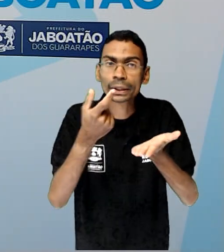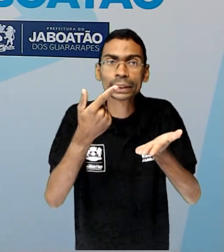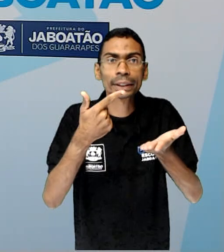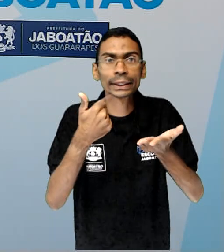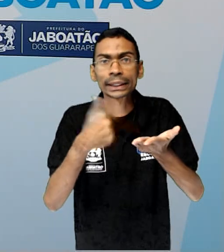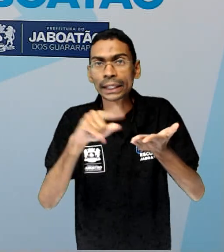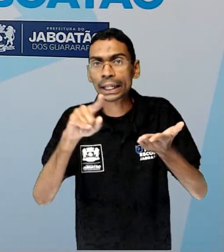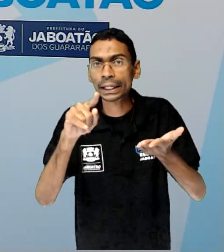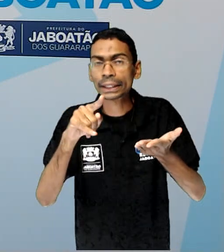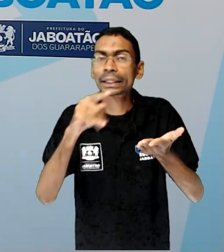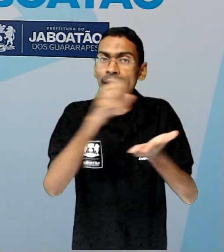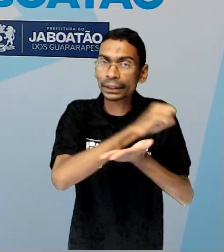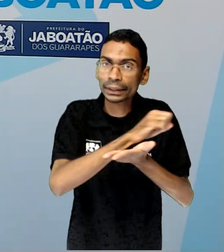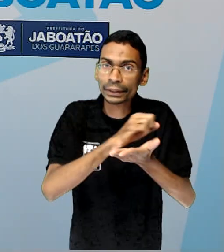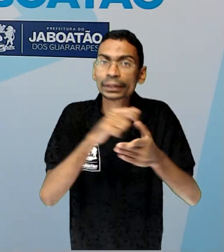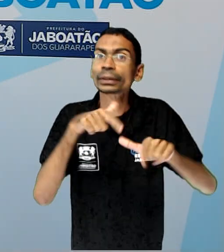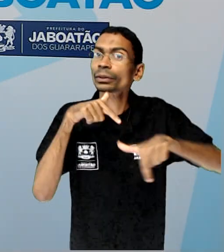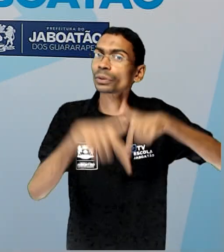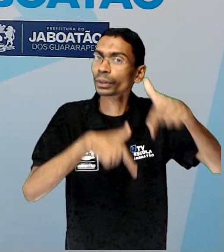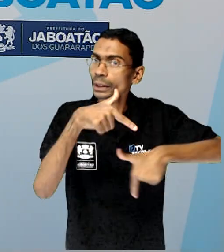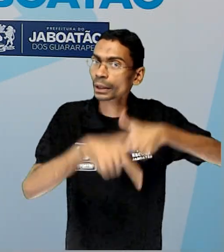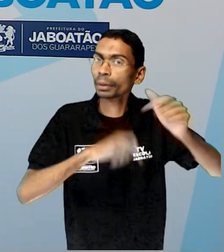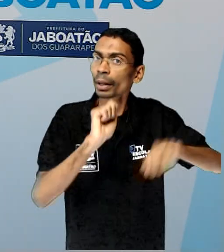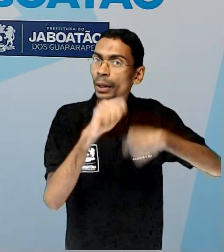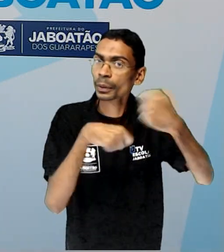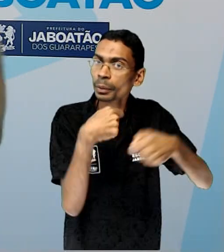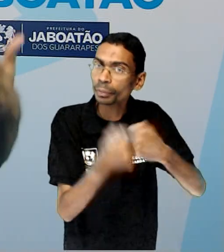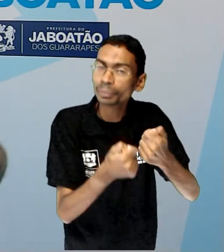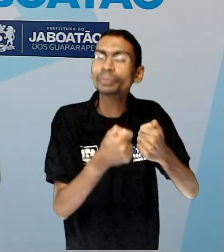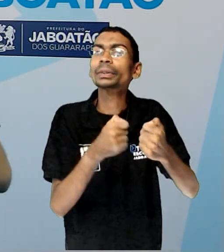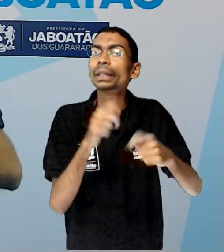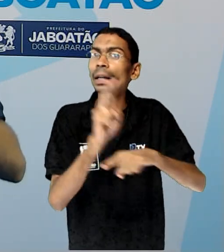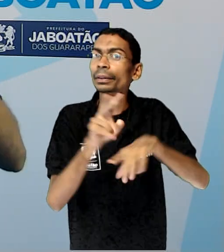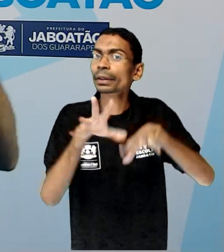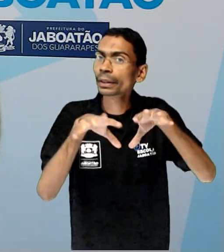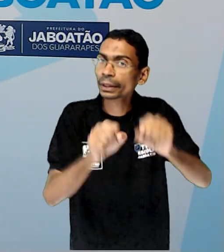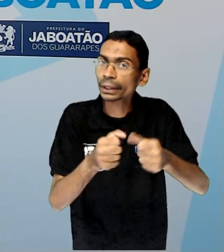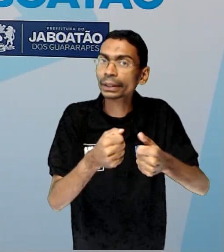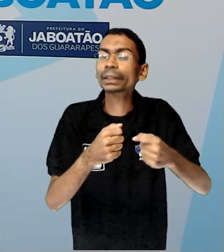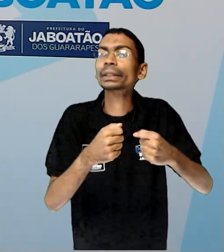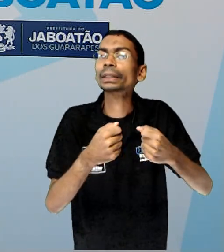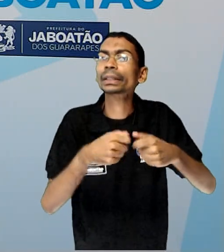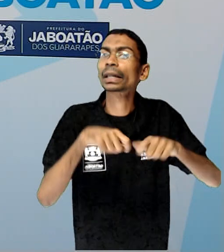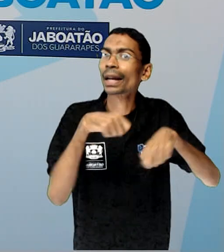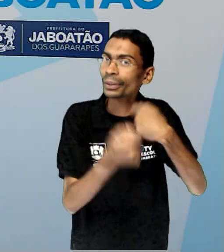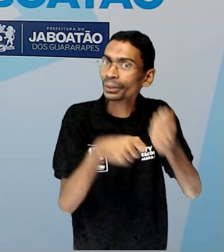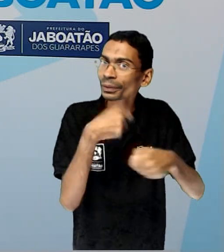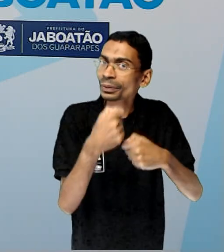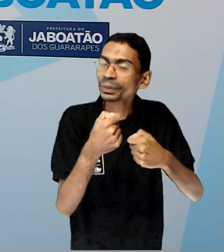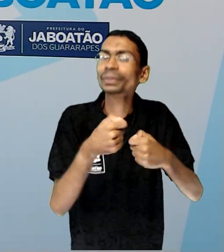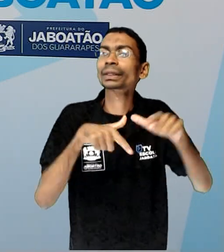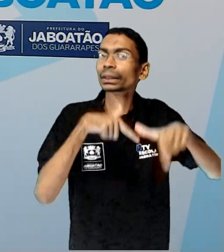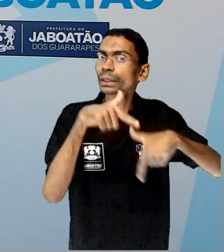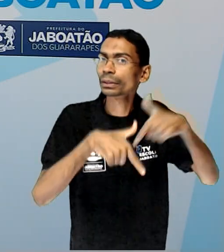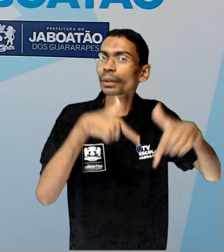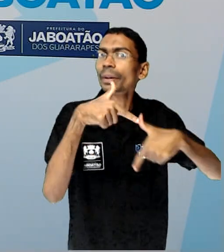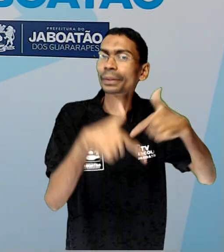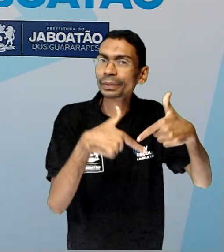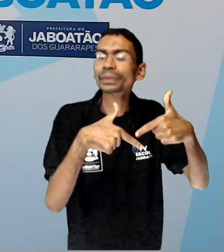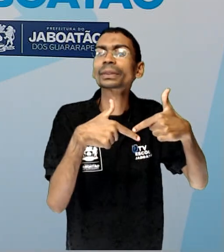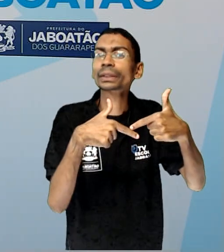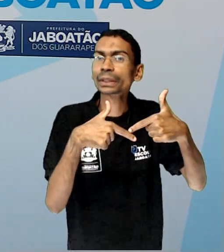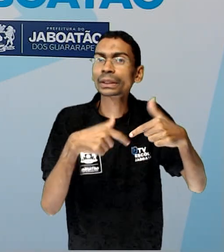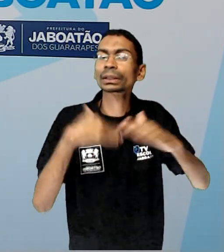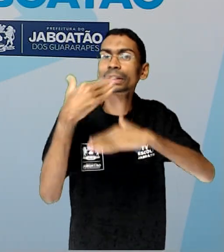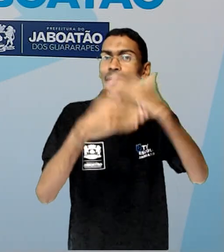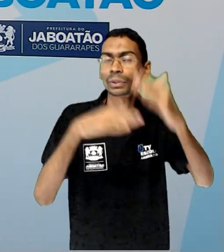A pecuária é uma atividade econômica que desenvolve no nosso país, em todos os países, né? A pecuária. Então, você vai fazer